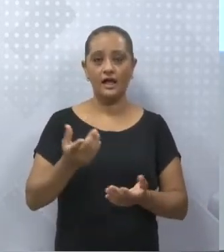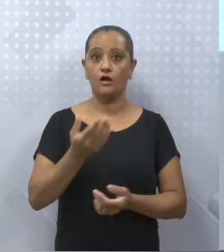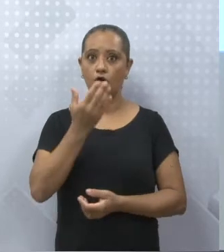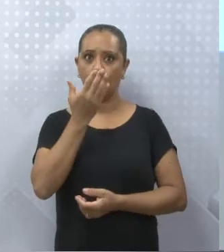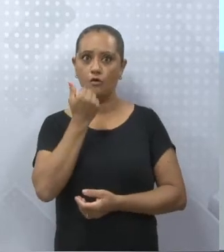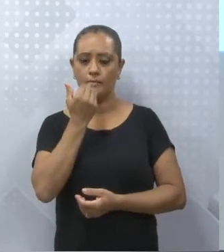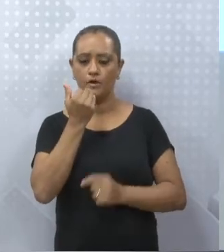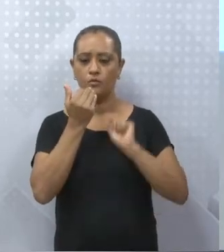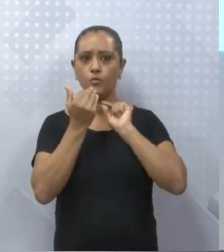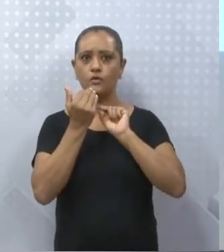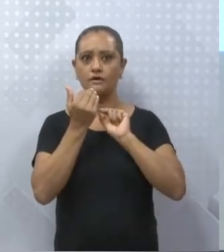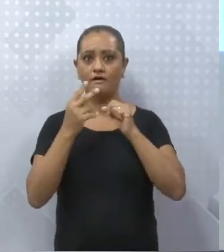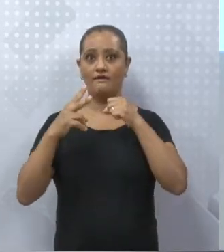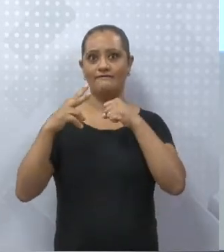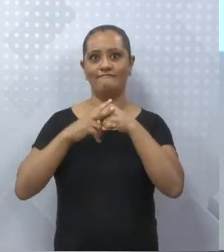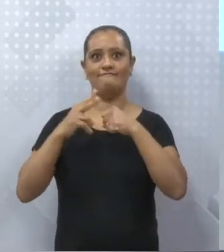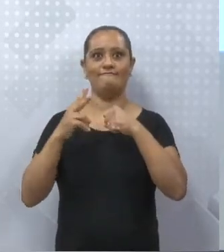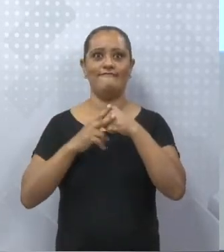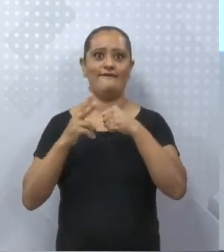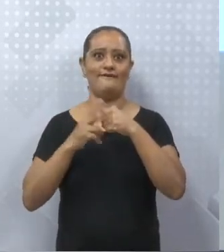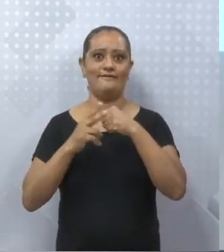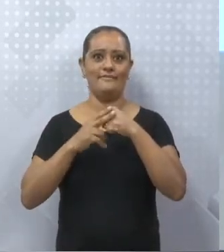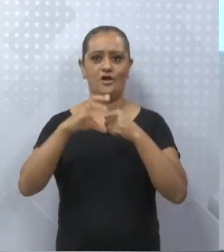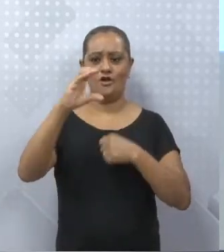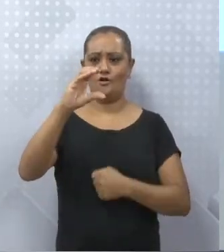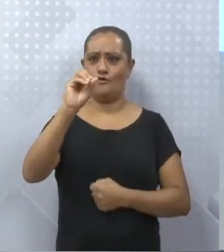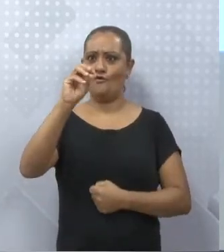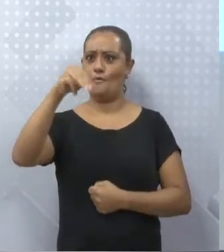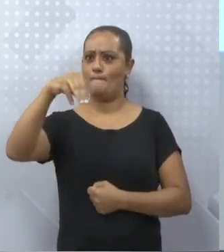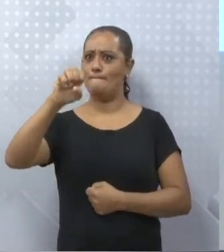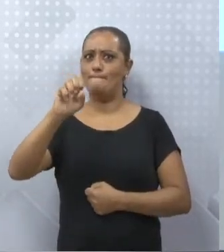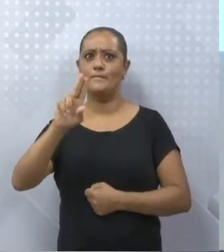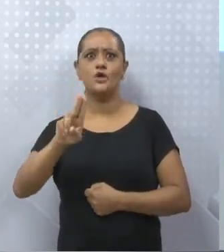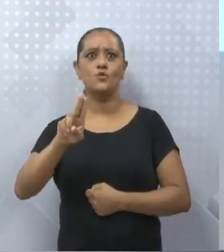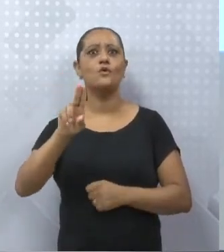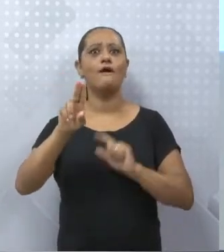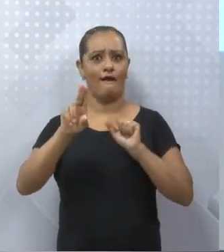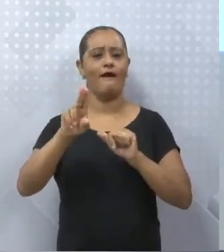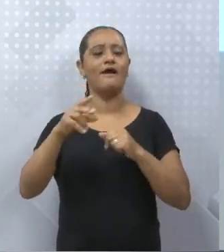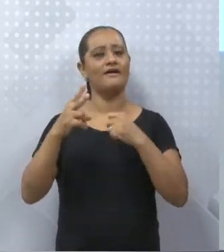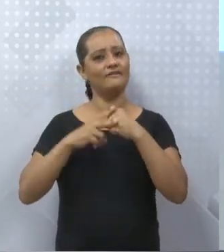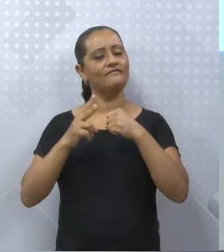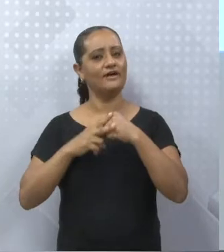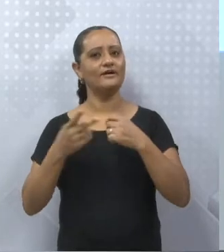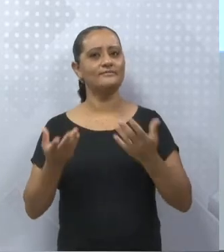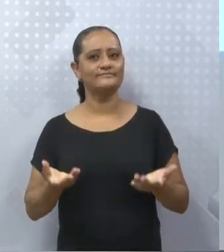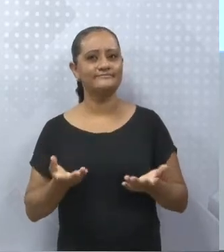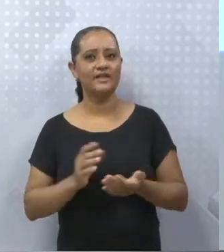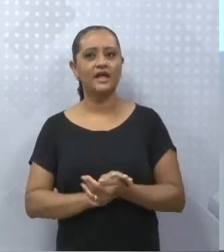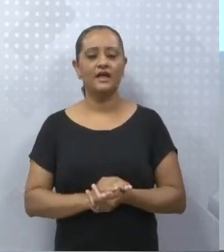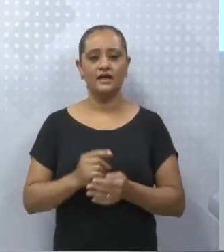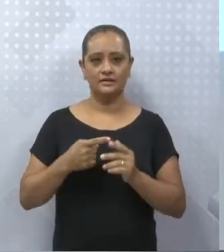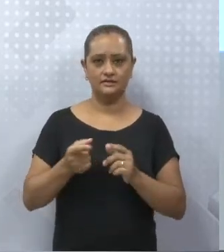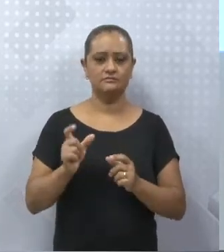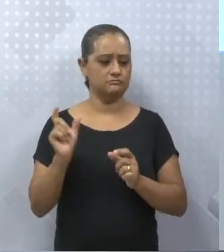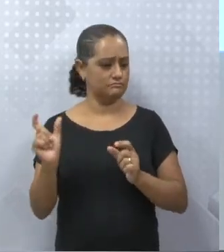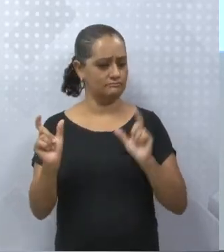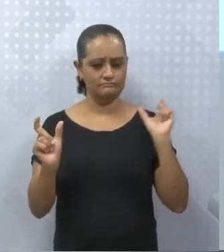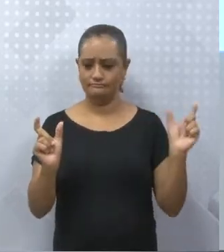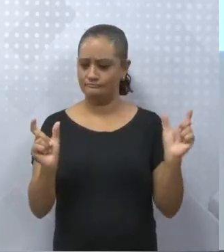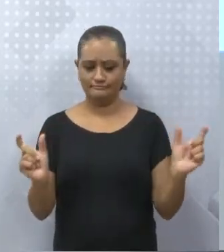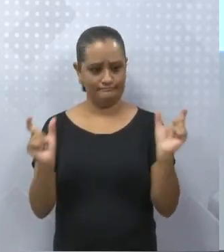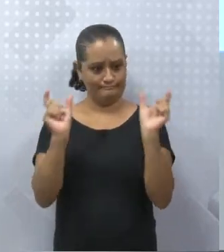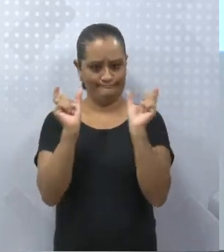comeu, exige portanto um complemento. Pipoca. É essa relação entre sujeito e complemento do